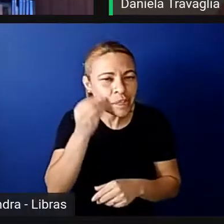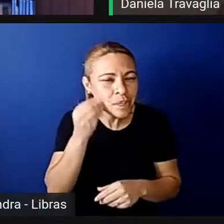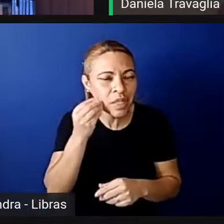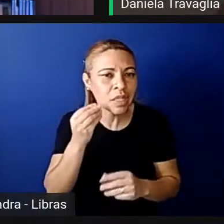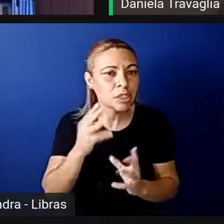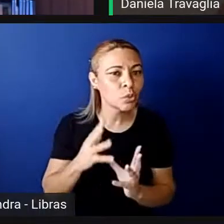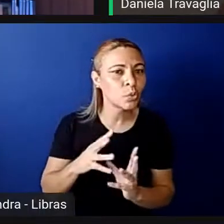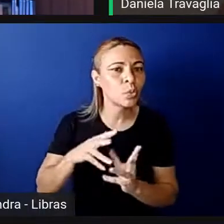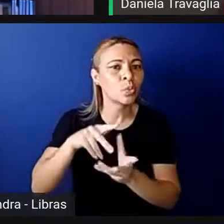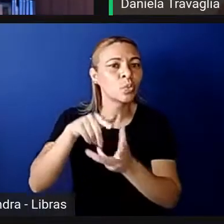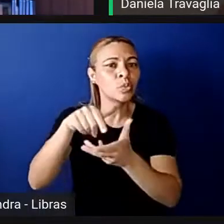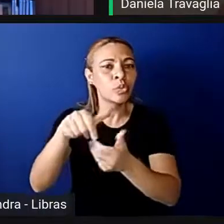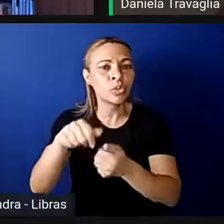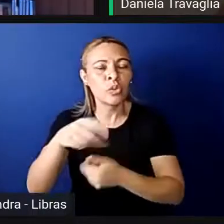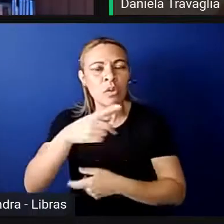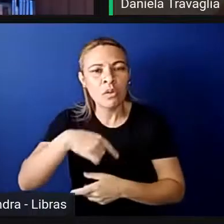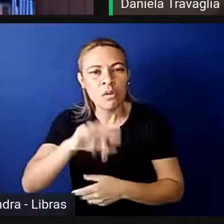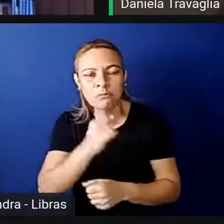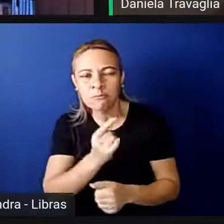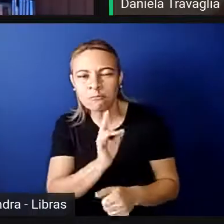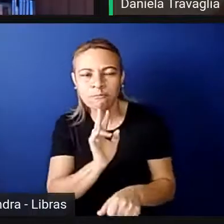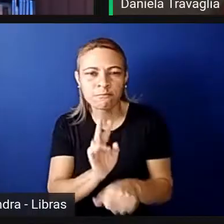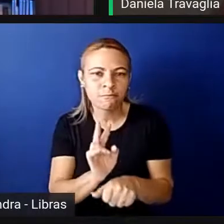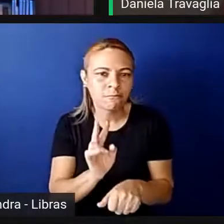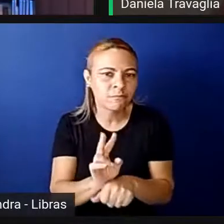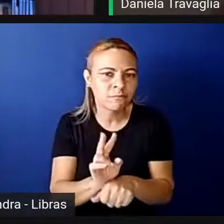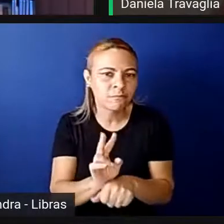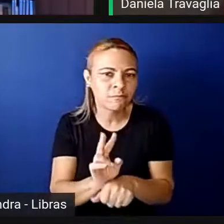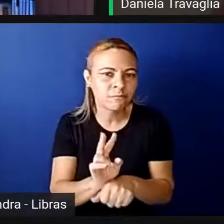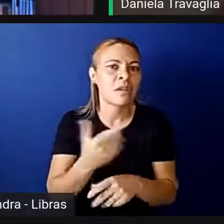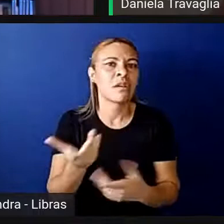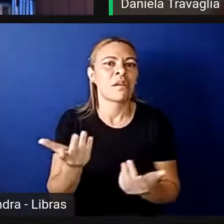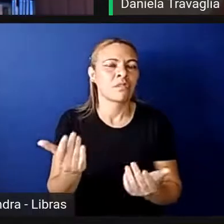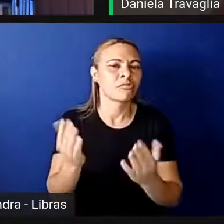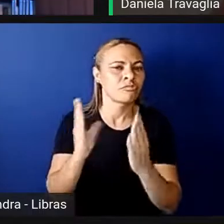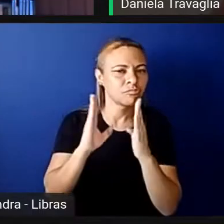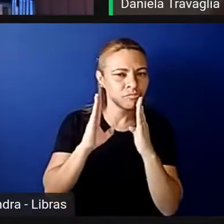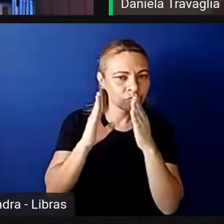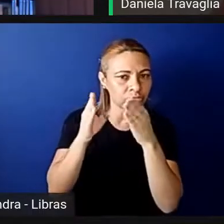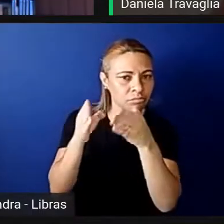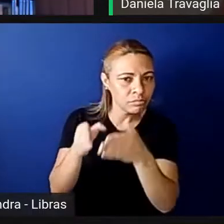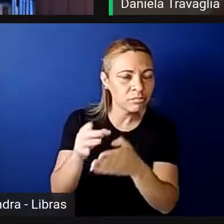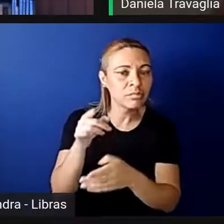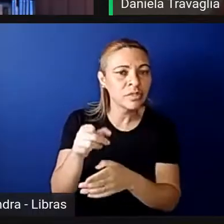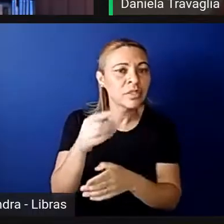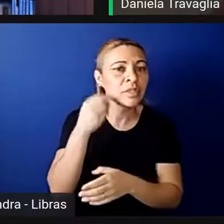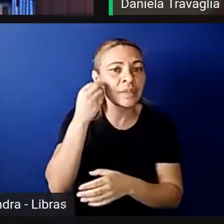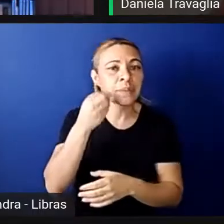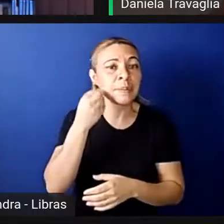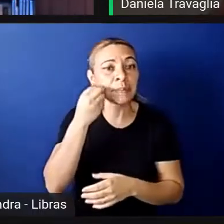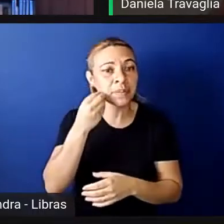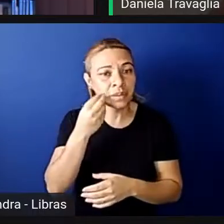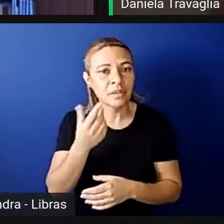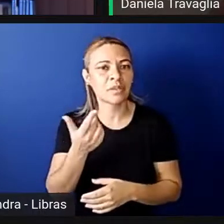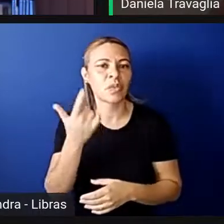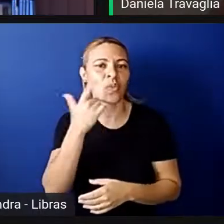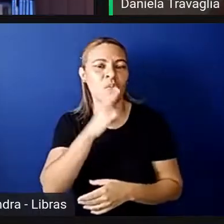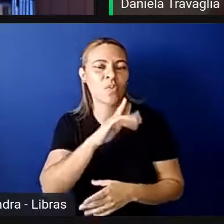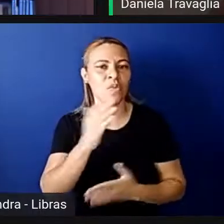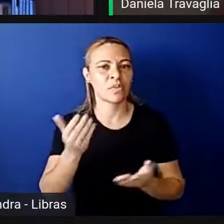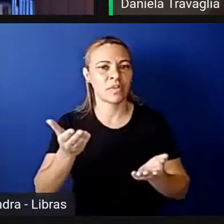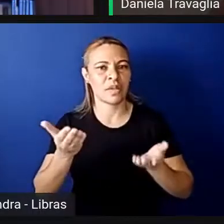podemos olhar, nós podemos nos mirar nessas experiências para equilibrar um pouco mais